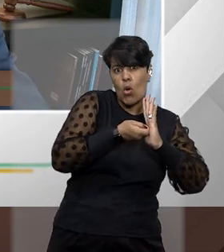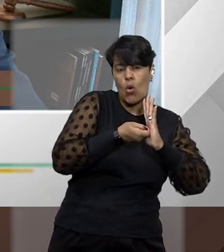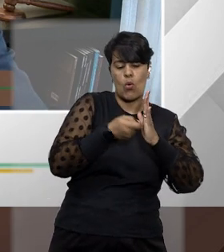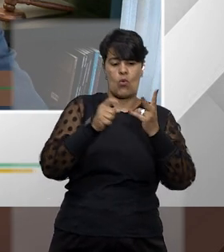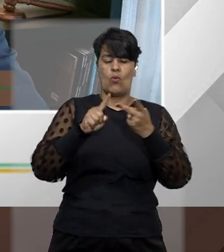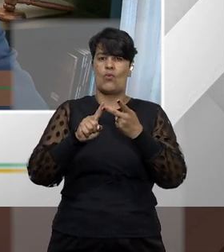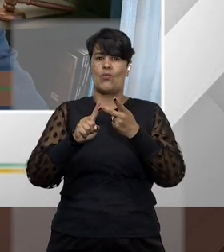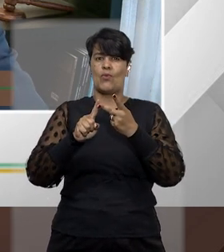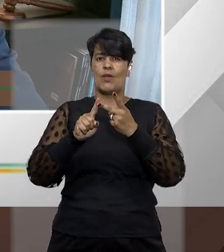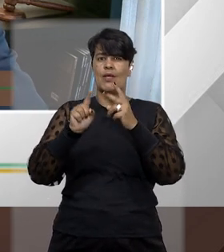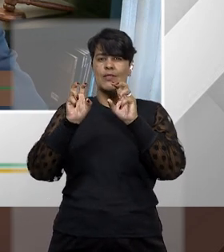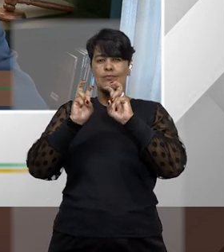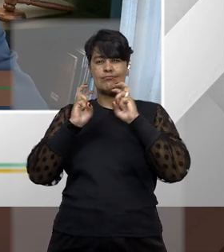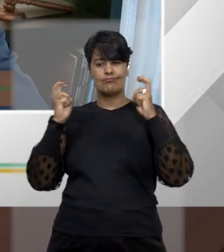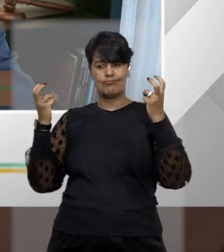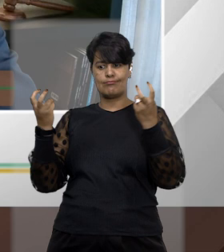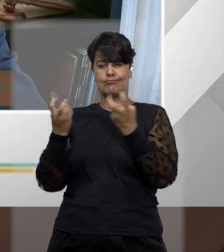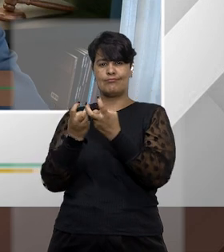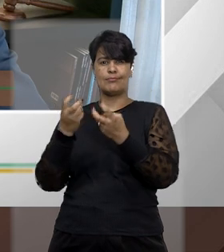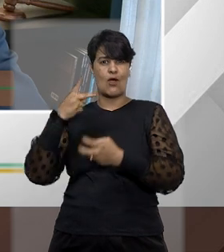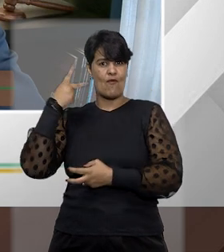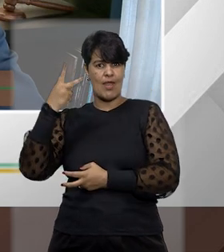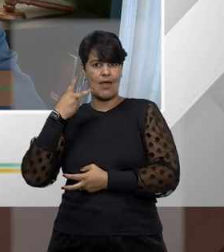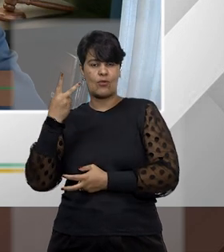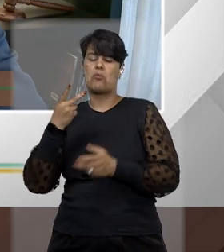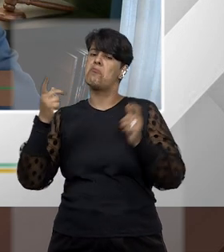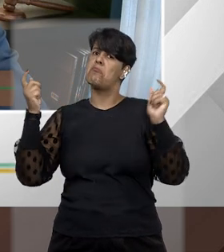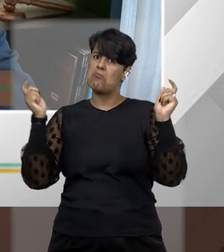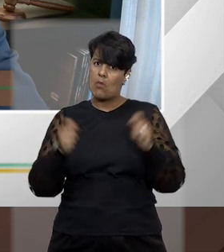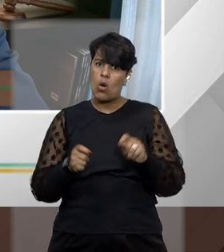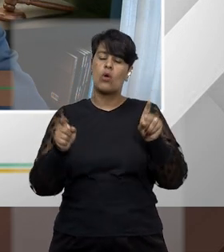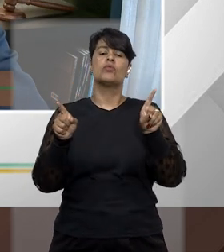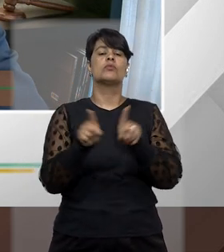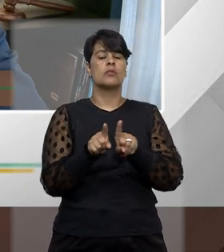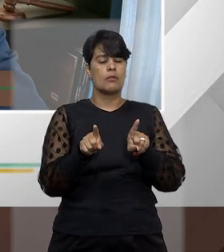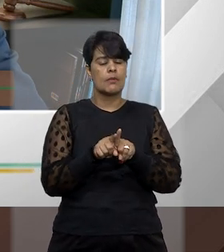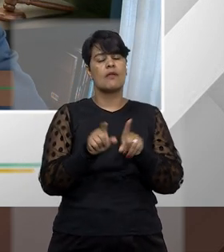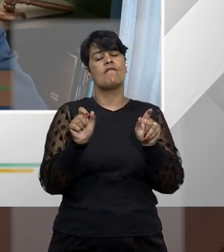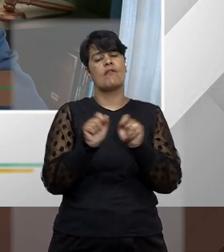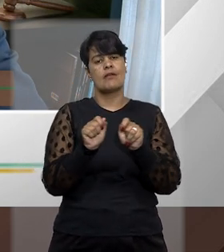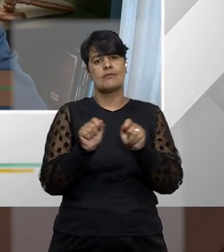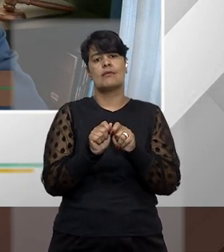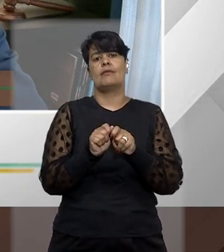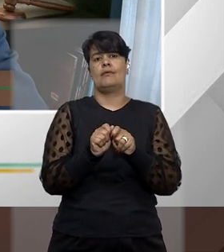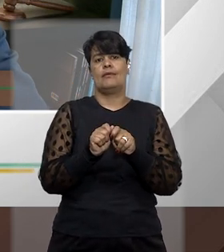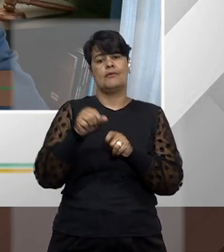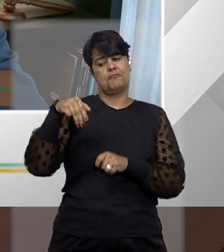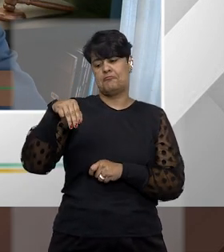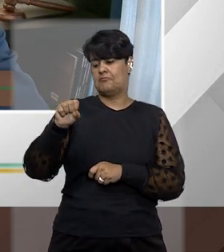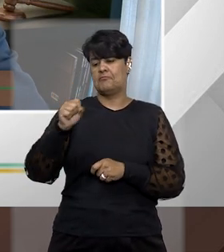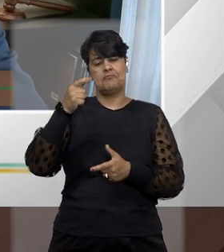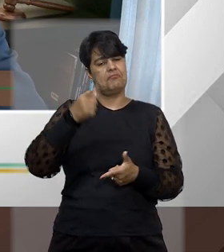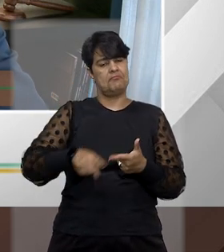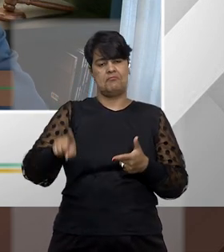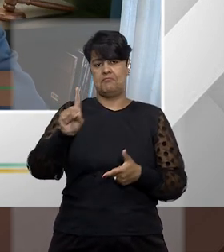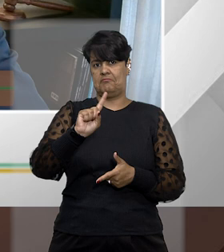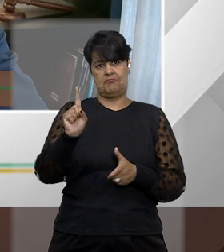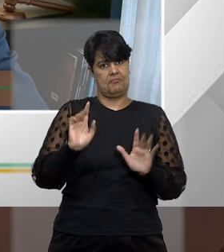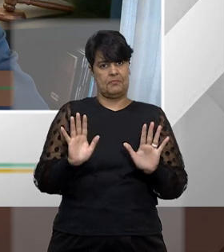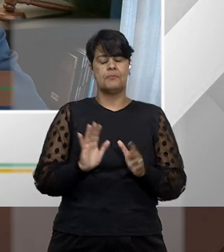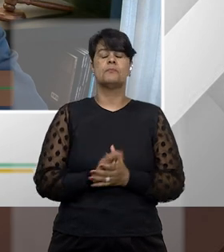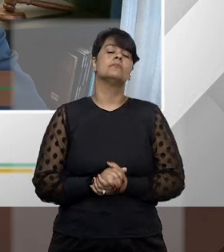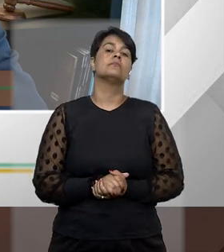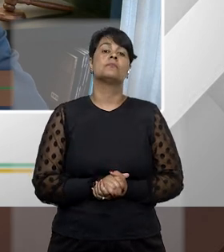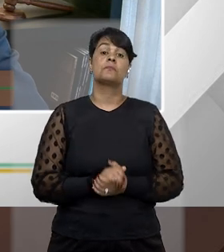Câmara de Vereadores, elas podem figurar no polo ativo quando elas estiverem em defesa de suas prerrogativas